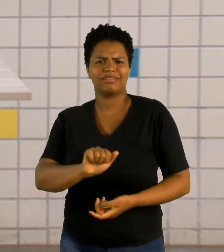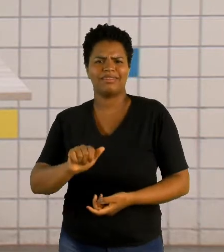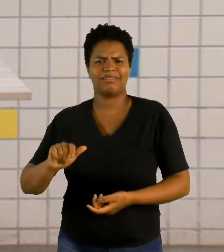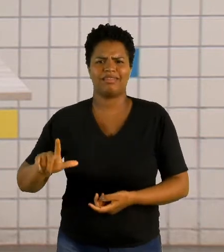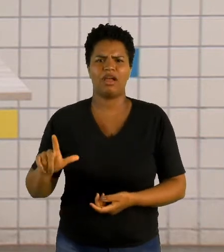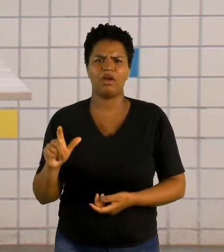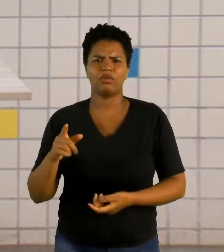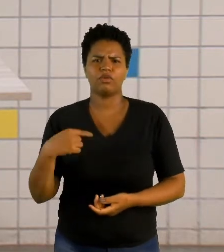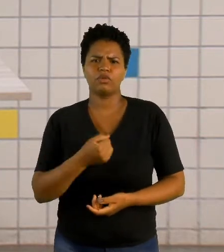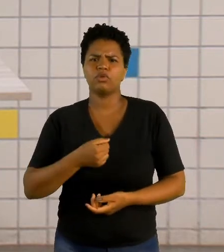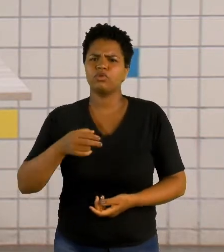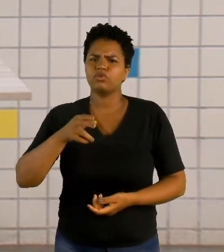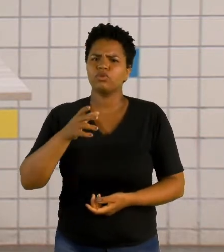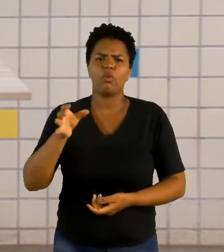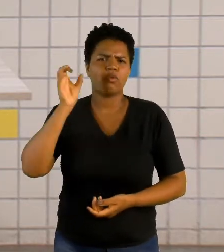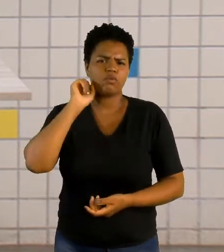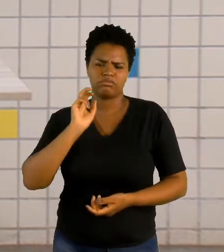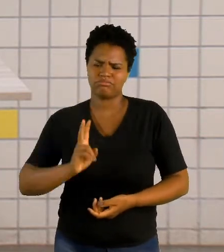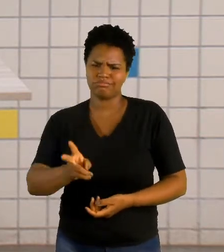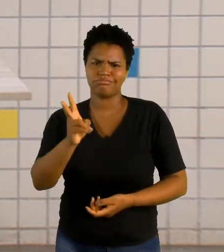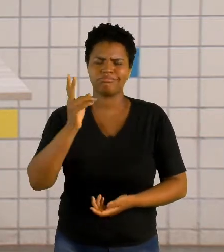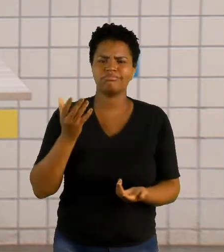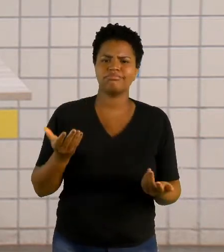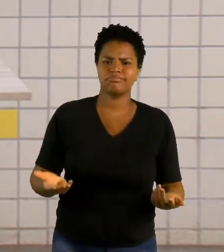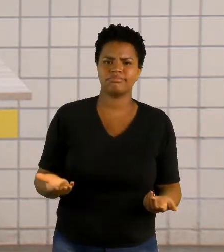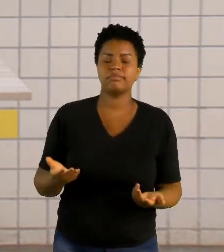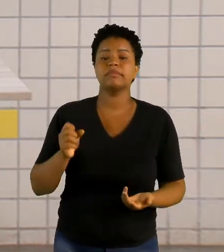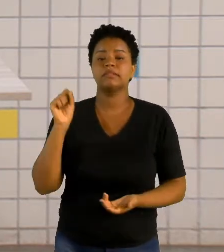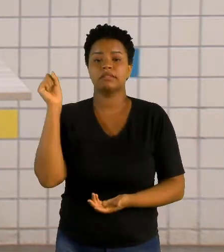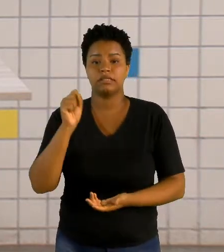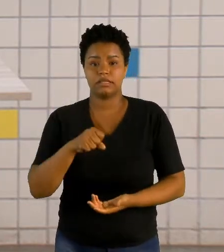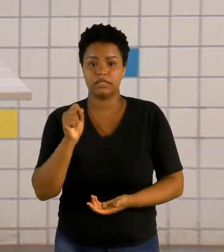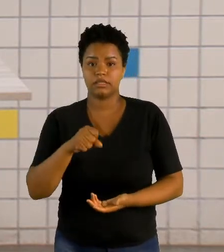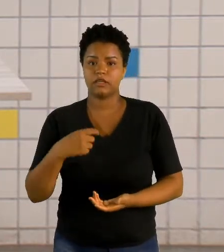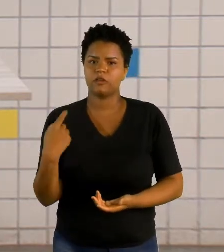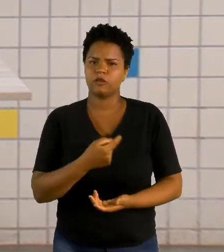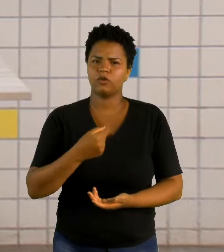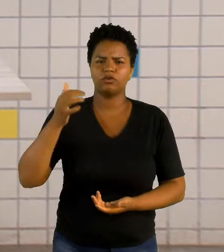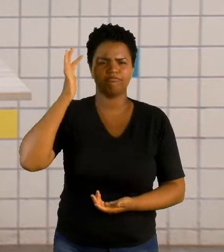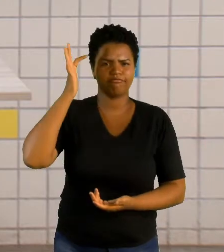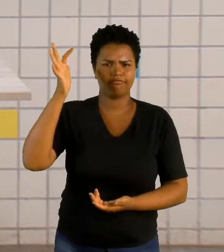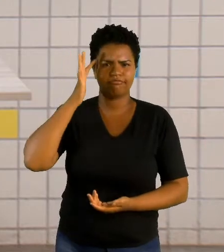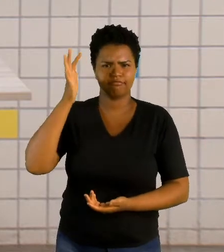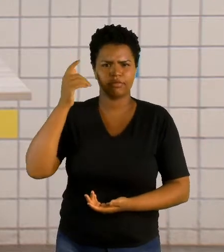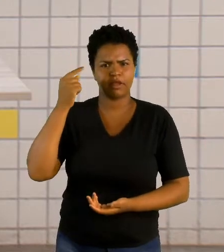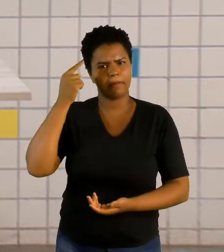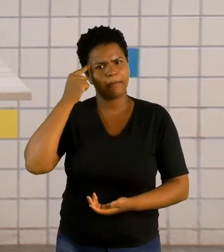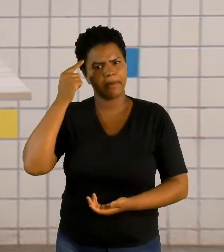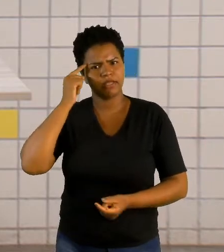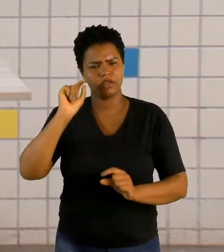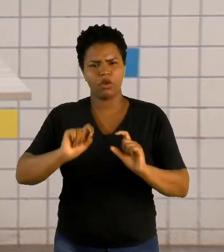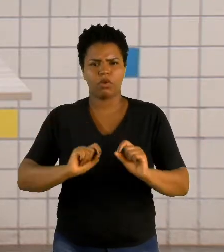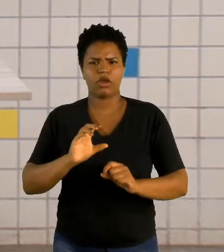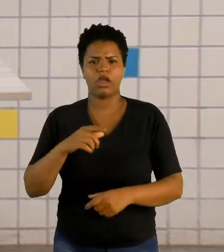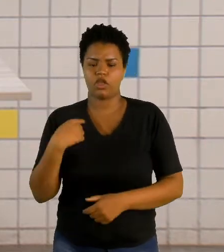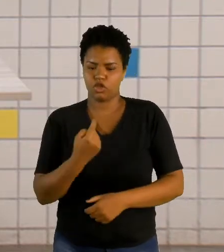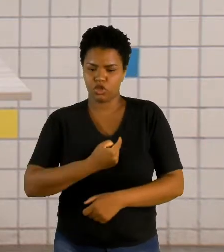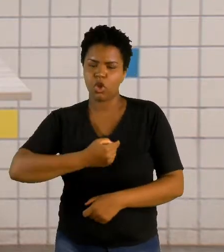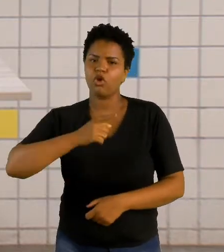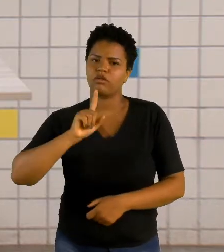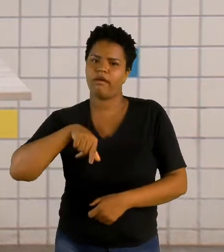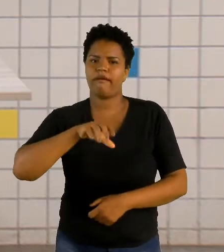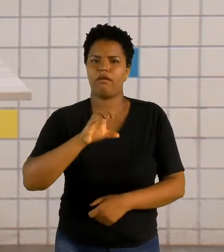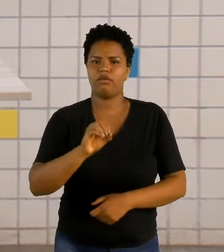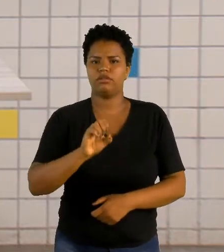tanta frequência? Se nós formos pensar, nós somos considerados ocidentais, né? Nós nos consideramos